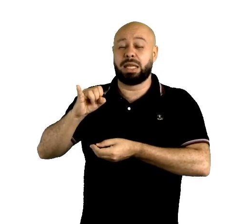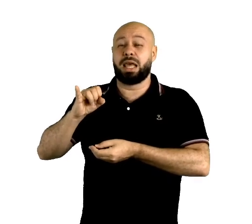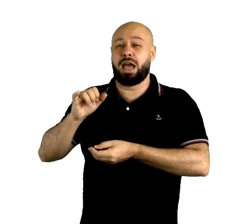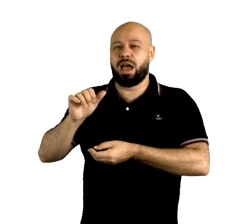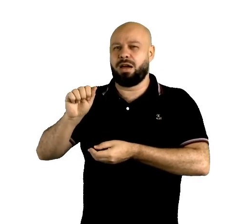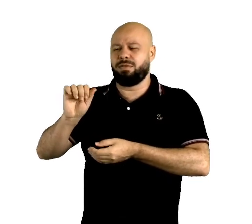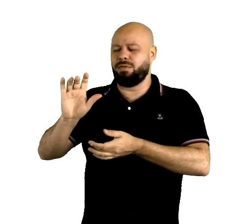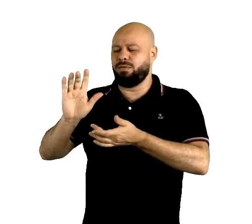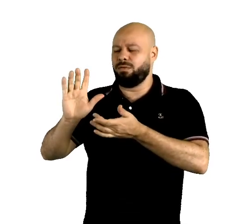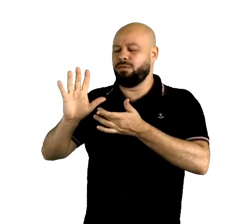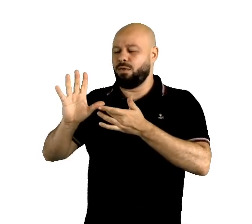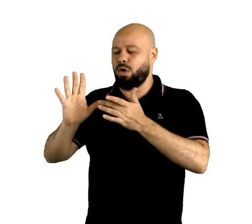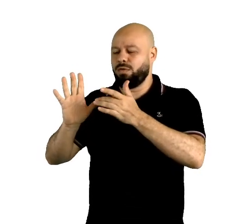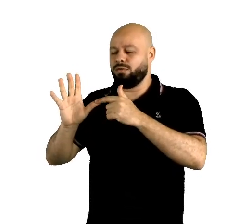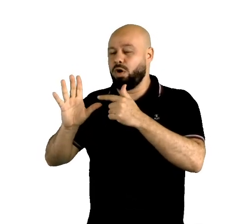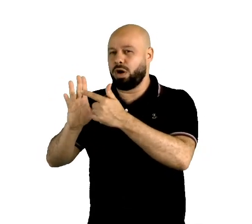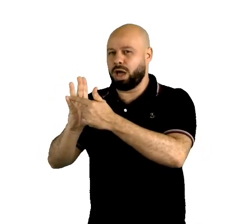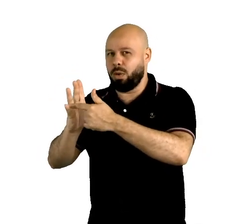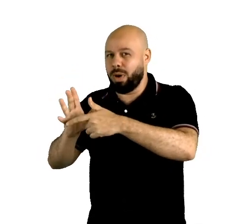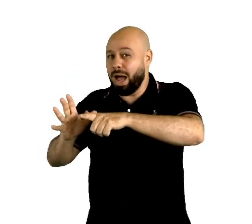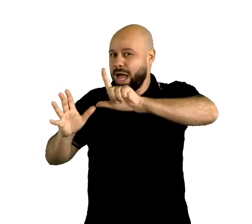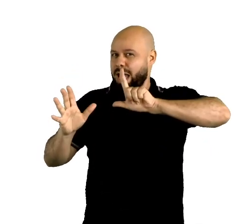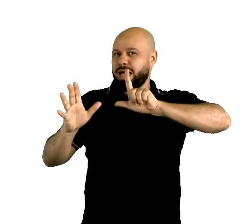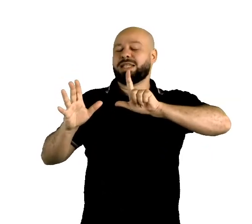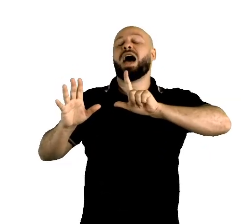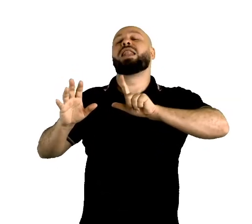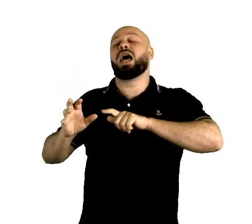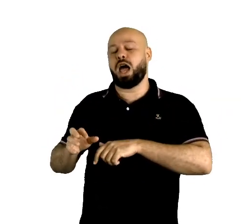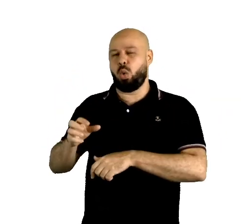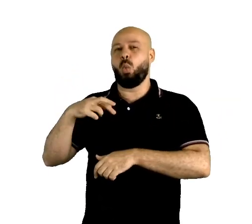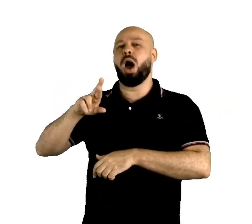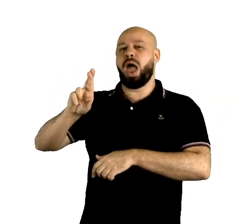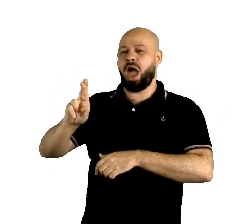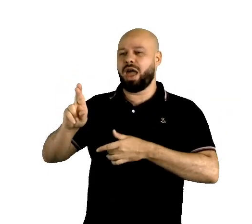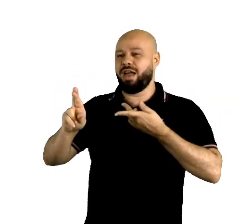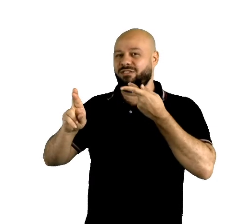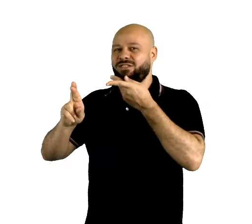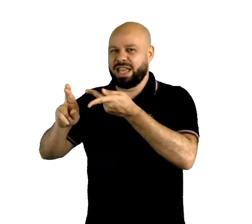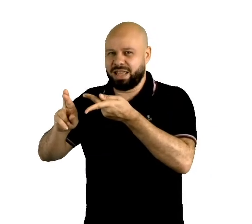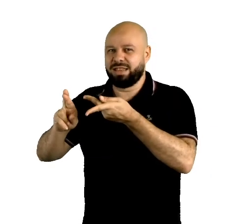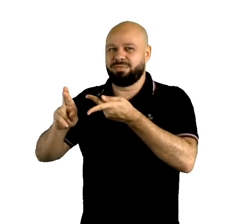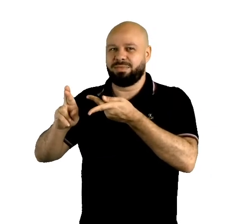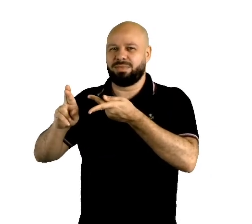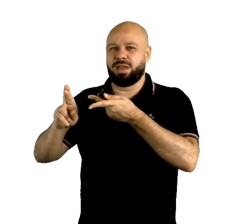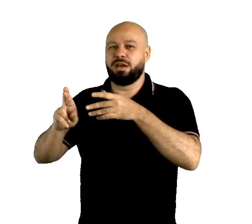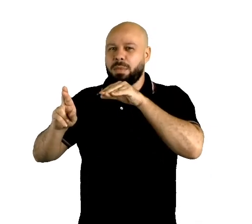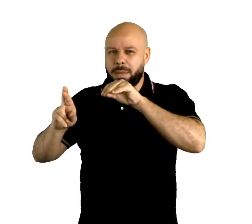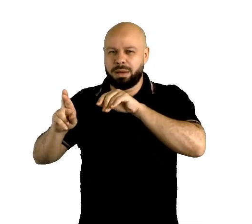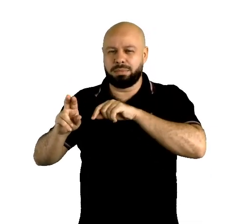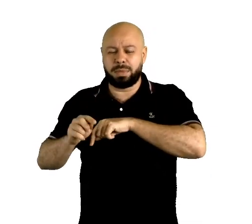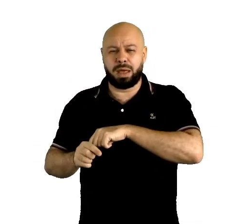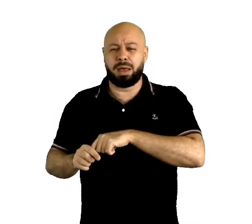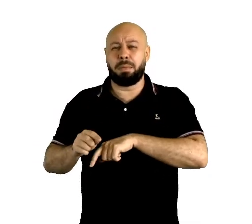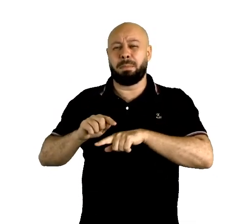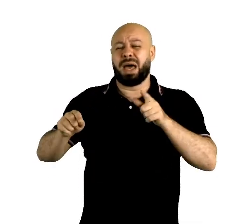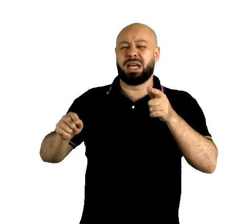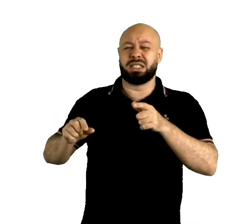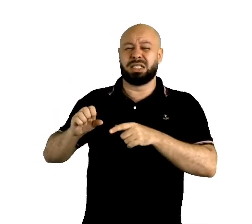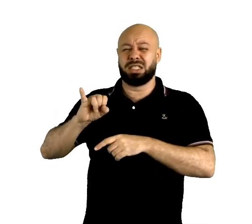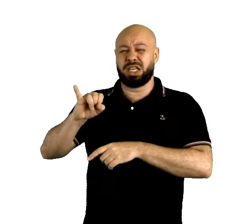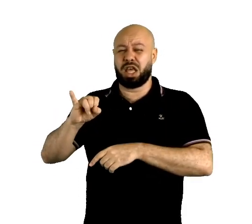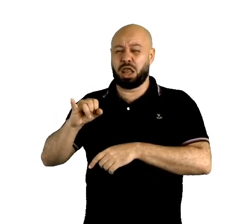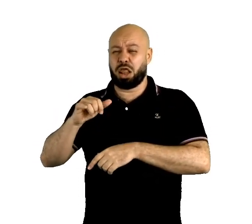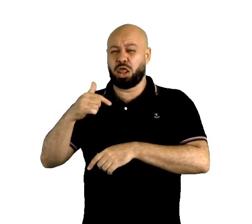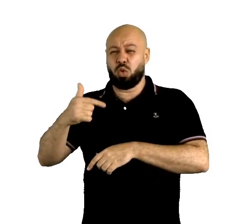vogal. Aí ele é sonoro, que é o caso de red, bedroom, né? No caso, nos demais casos, o R, ele é silencioso.